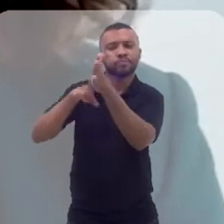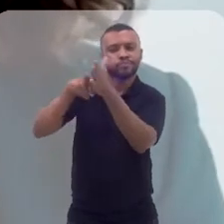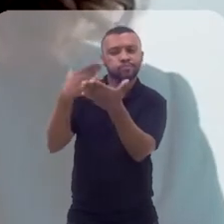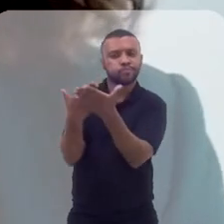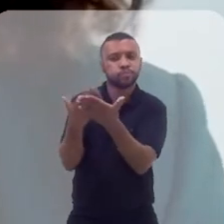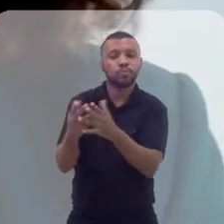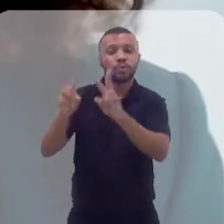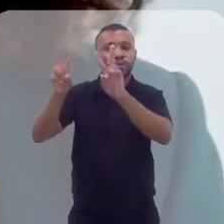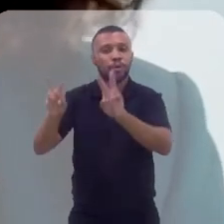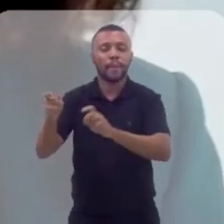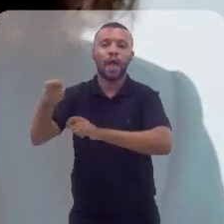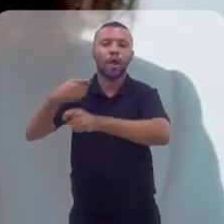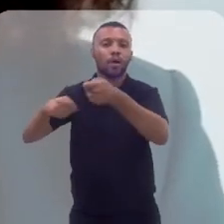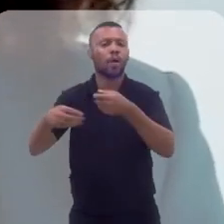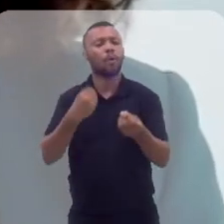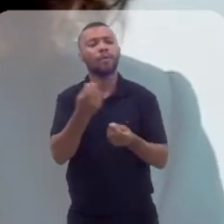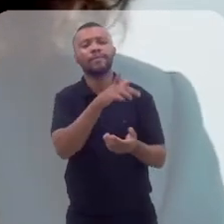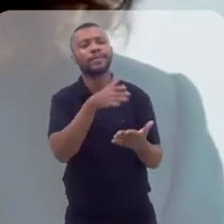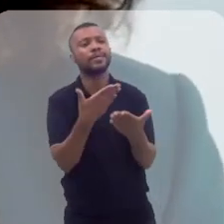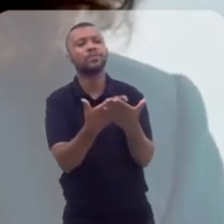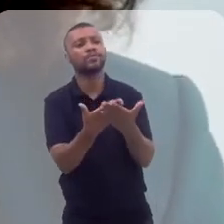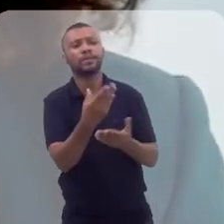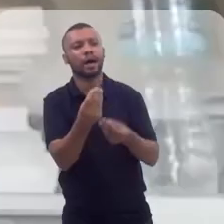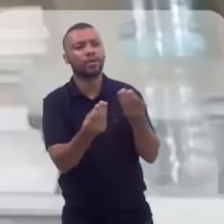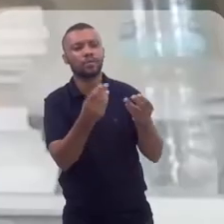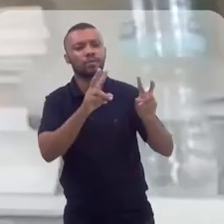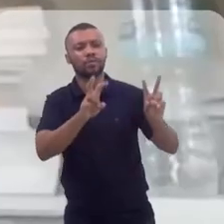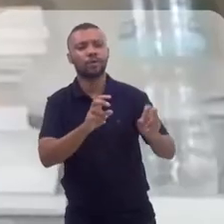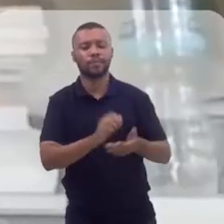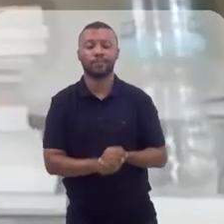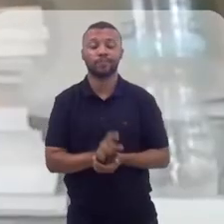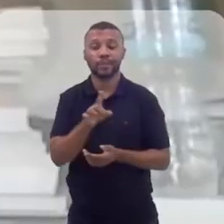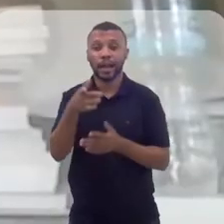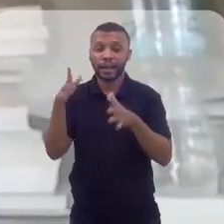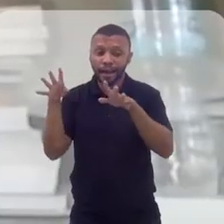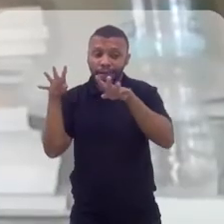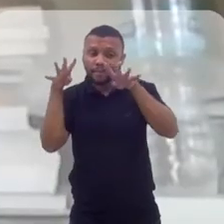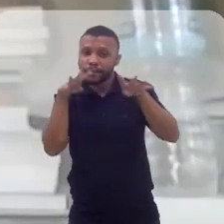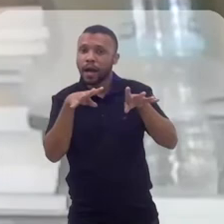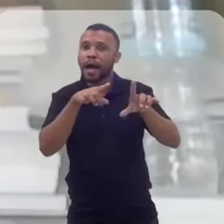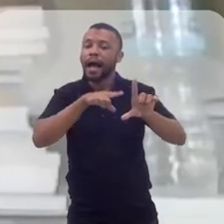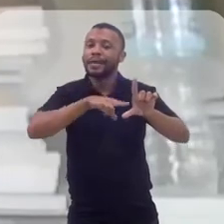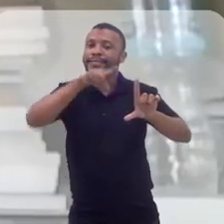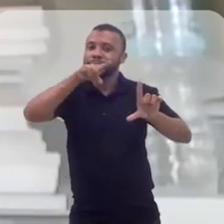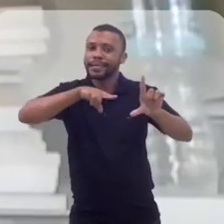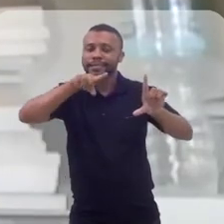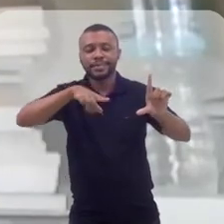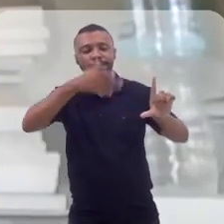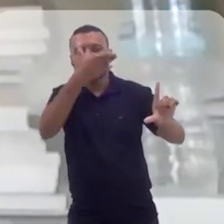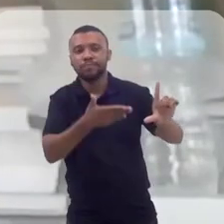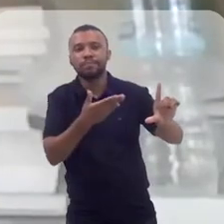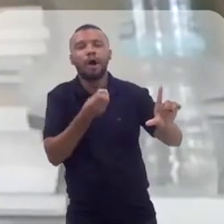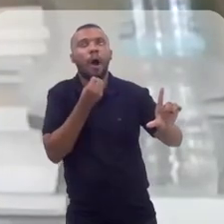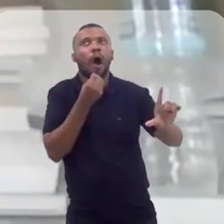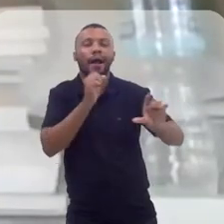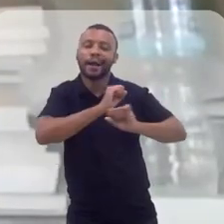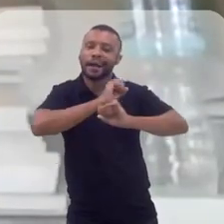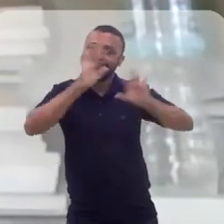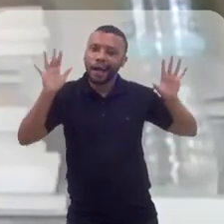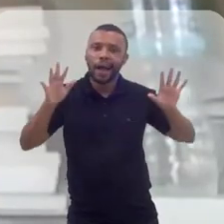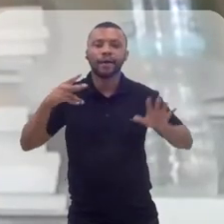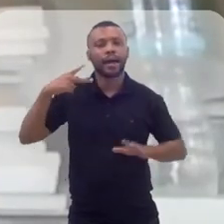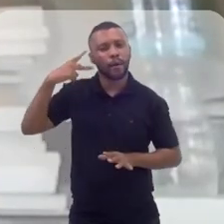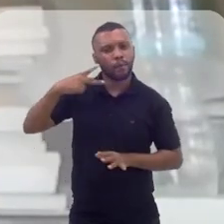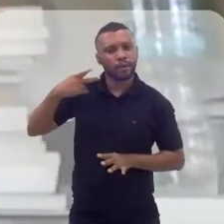para levantar esses dados econômicos? Você tocou num ponto central, que é a visibilidade estatística, que ela permite que as políticas